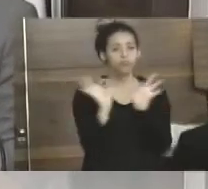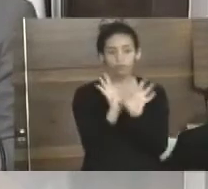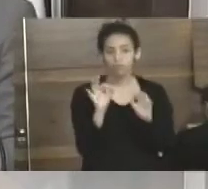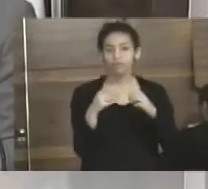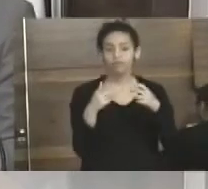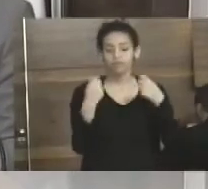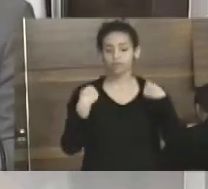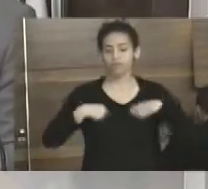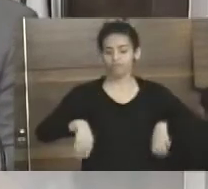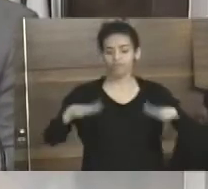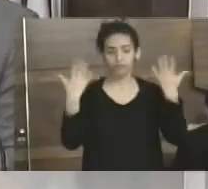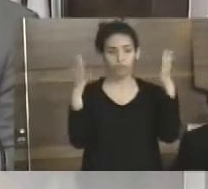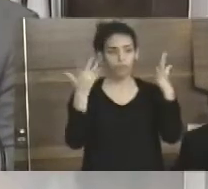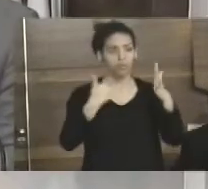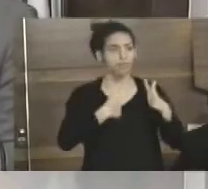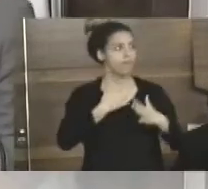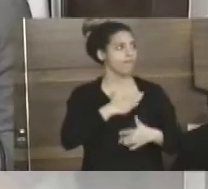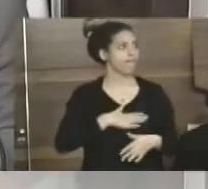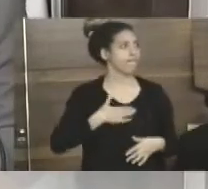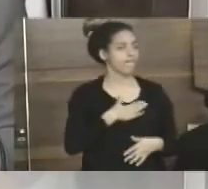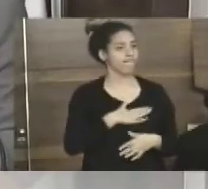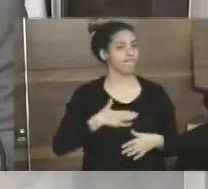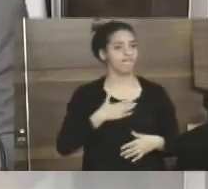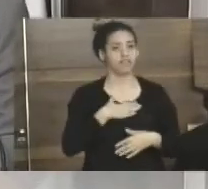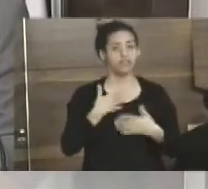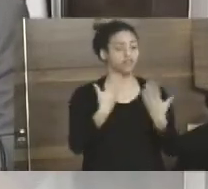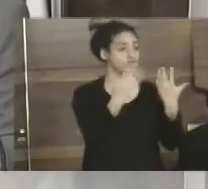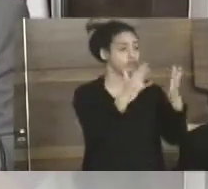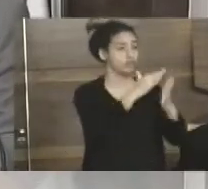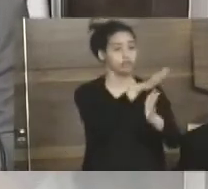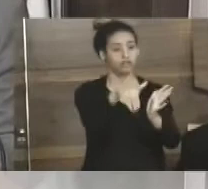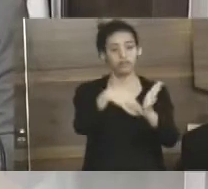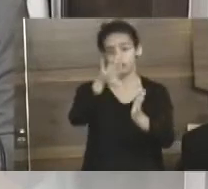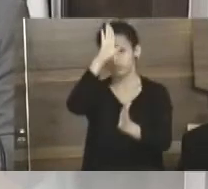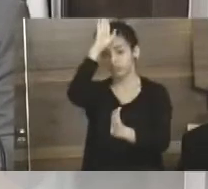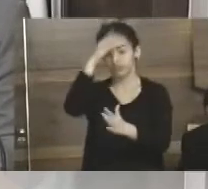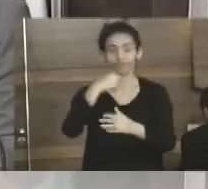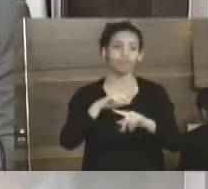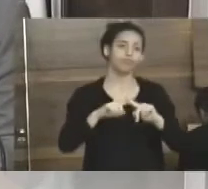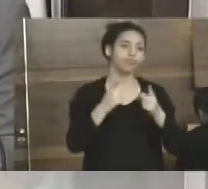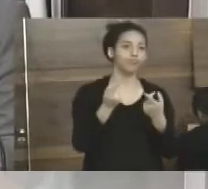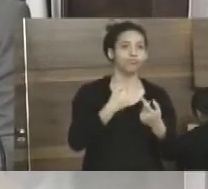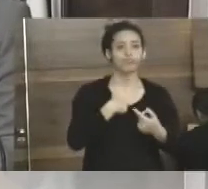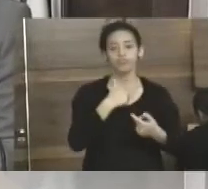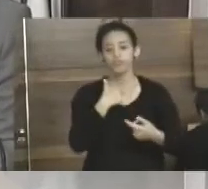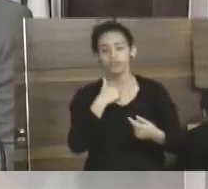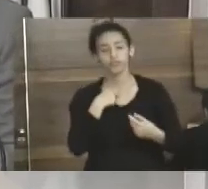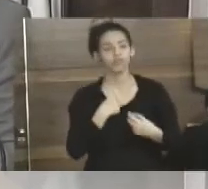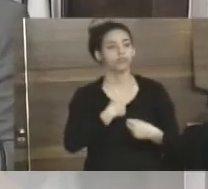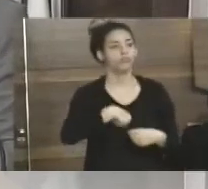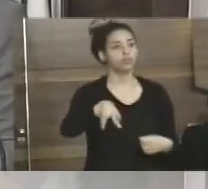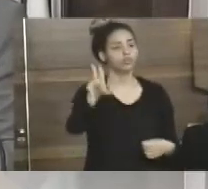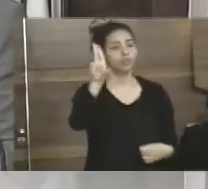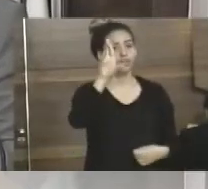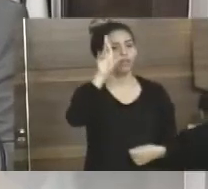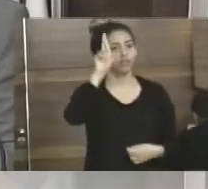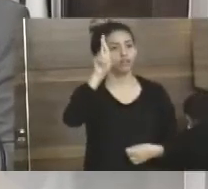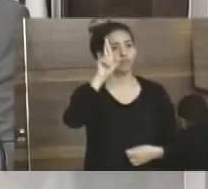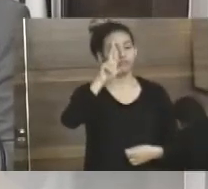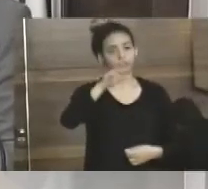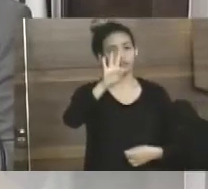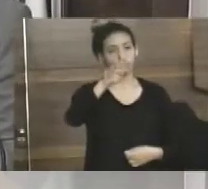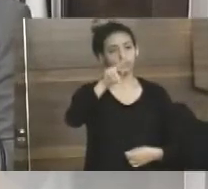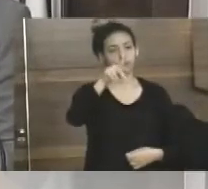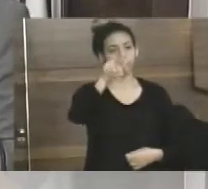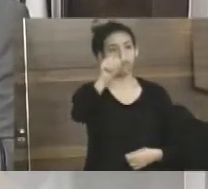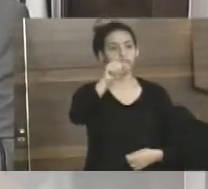merece todas as moções de aplauso. Eu gostaria de dar uma moção de aplauso para todos os bombeiros, mas já que não dá, vou colocar em nome do Coronel Tupan e tenho certeza que essa casa vai aprovar,